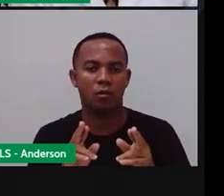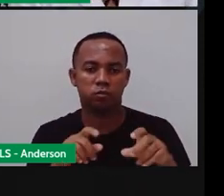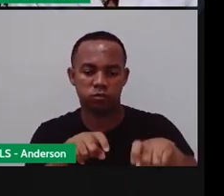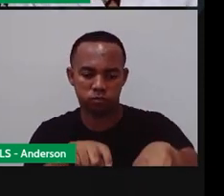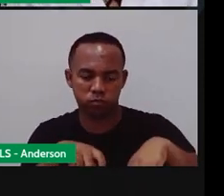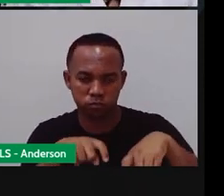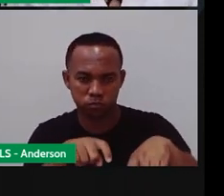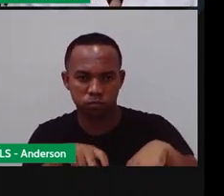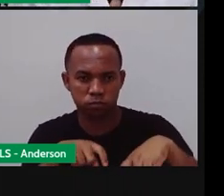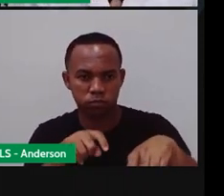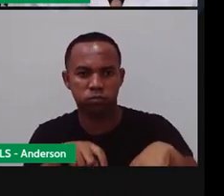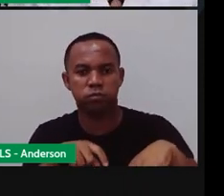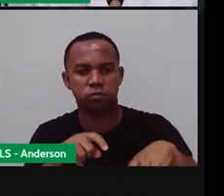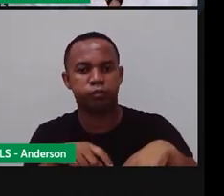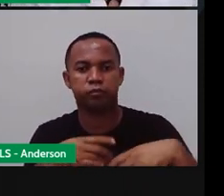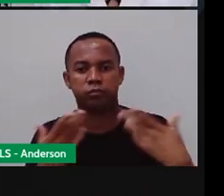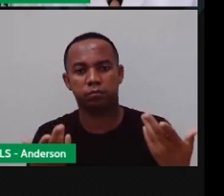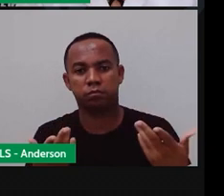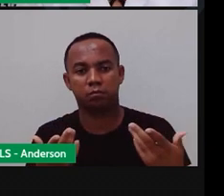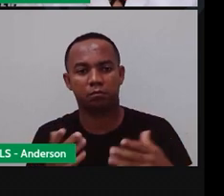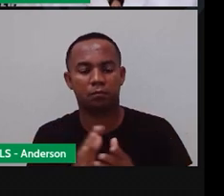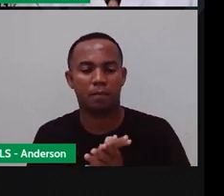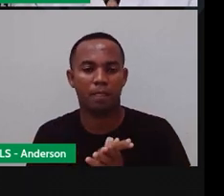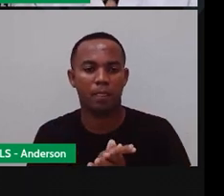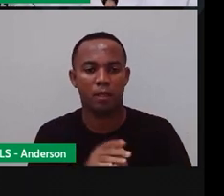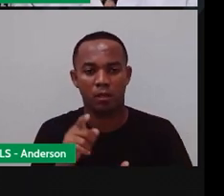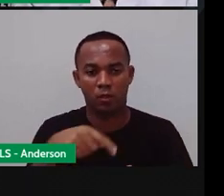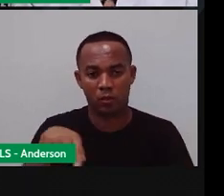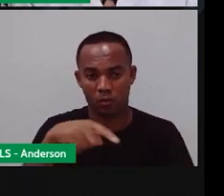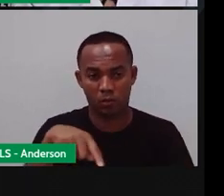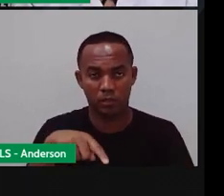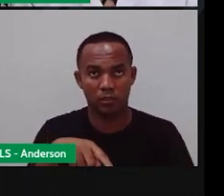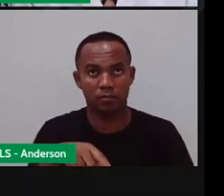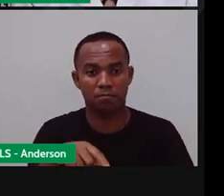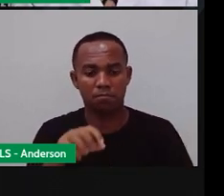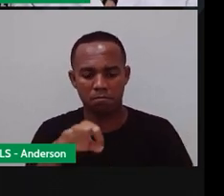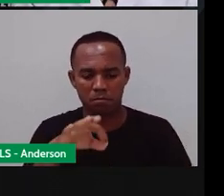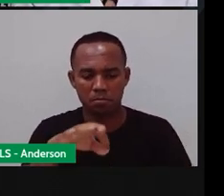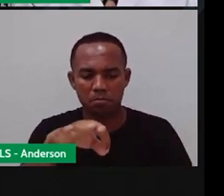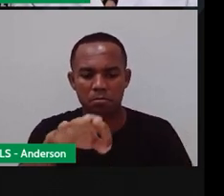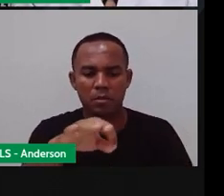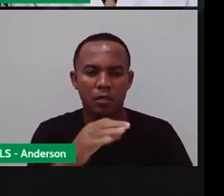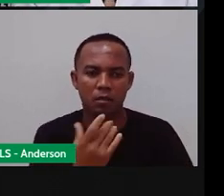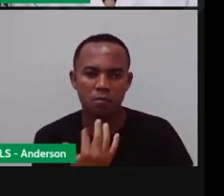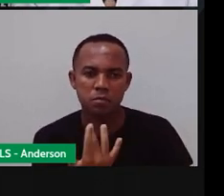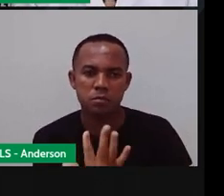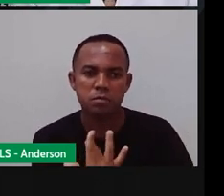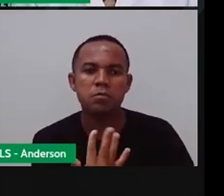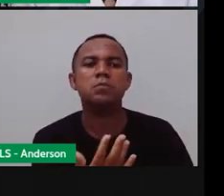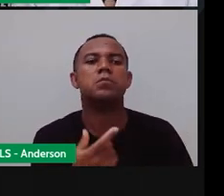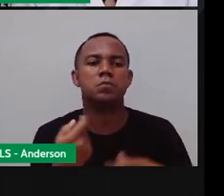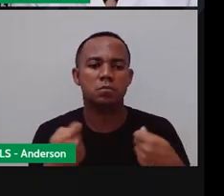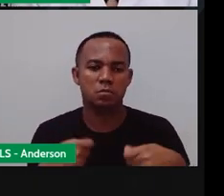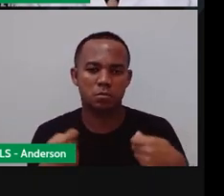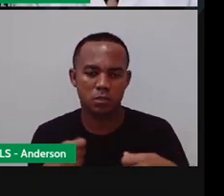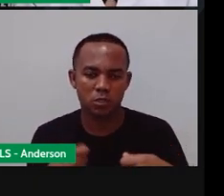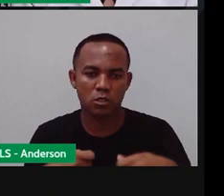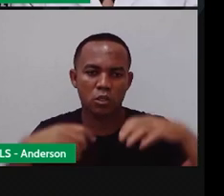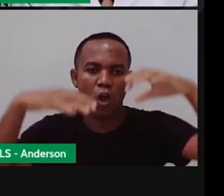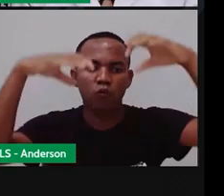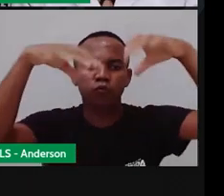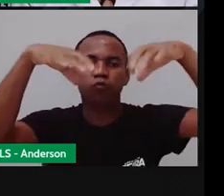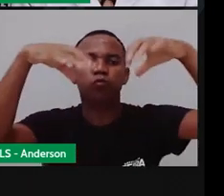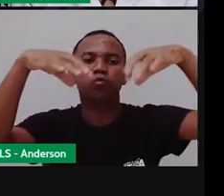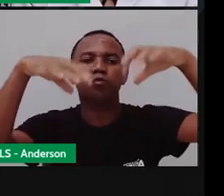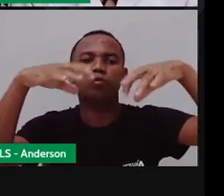veja bem se nós vamos plantar alguma coisa precisamos de chuva não precisamos Anderson pois é imagine se